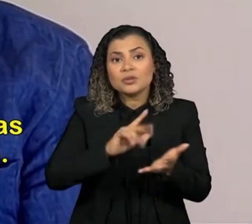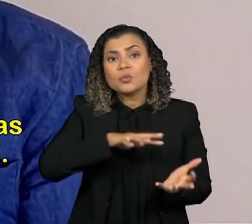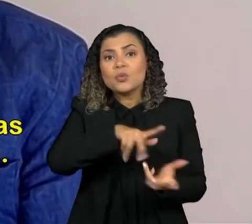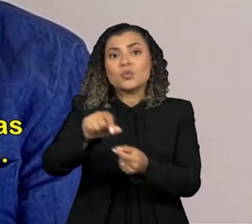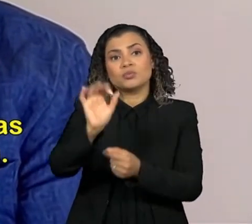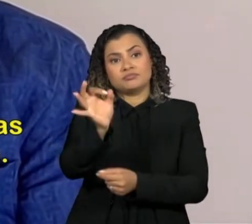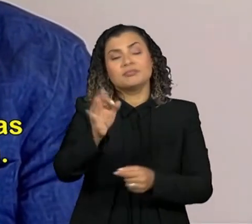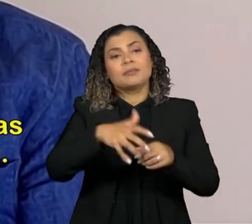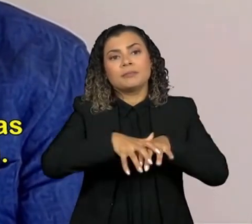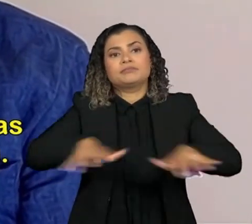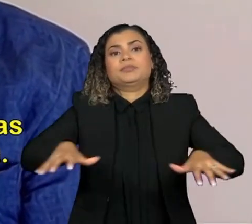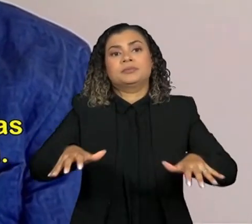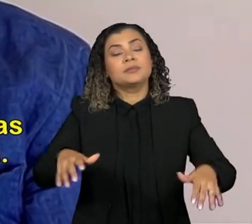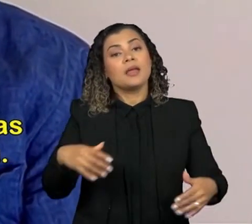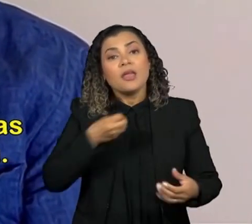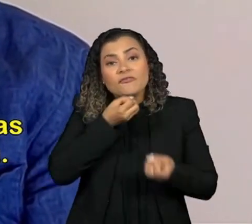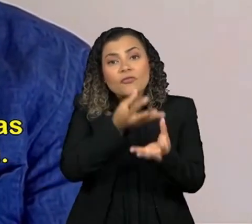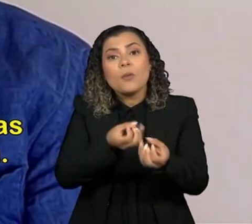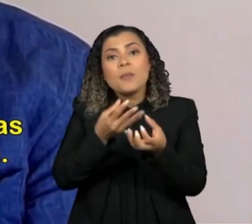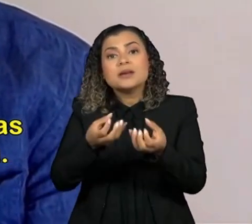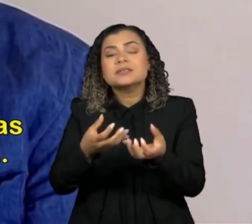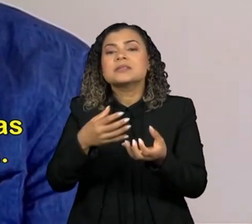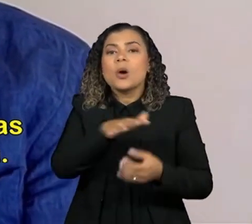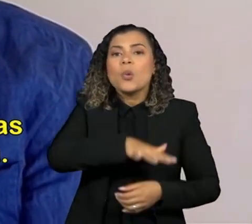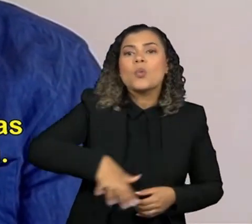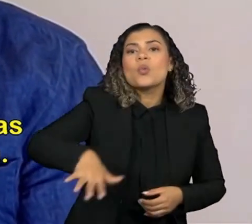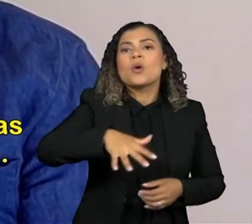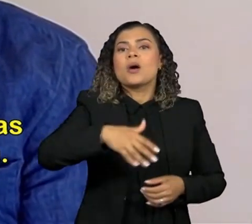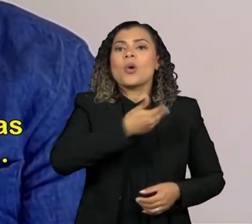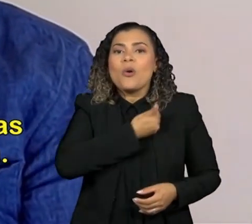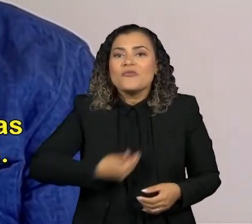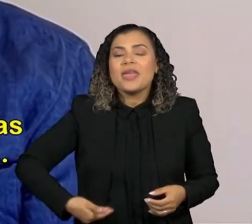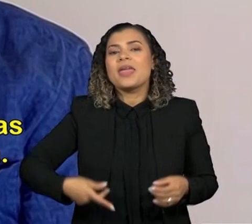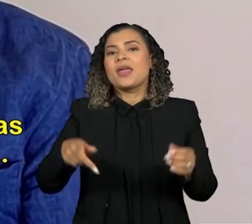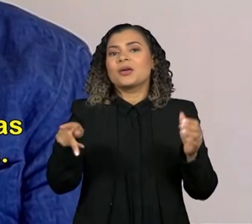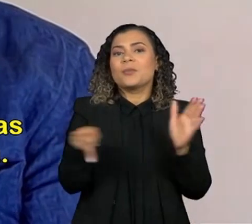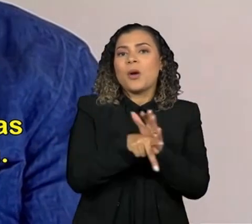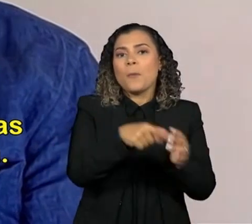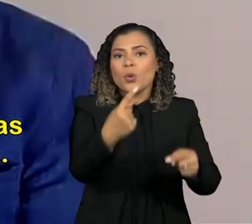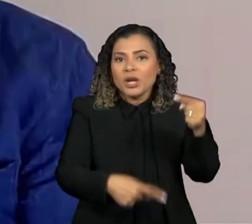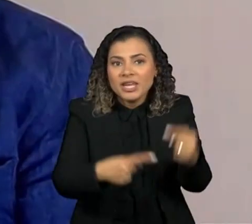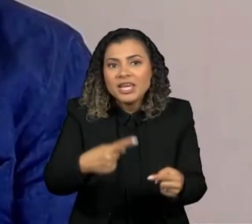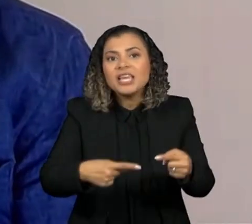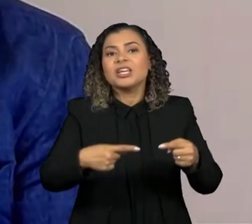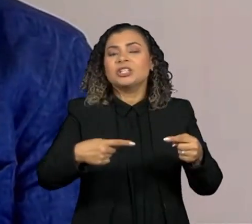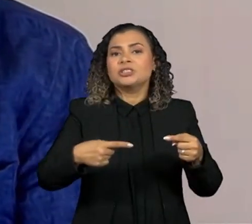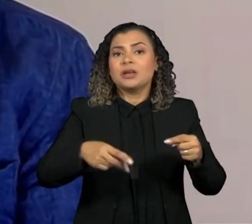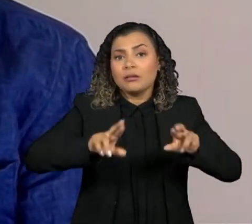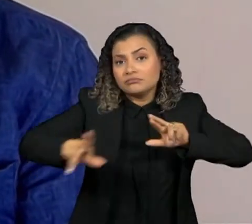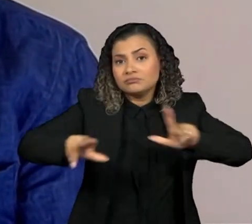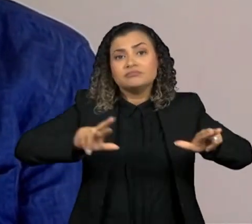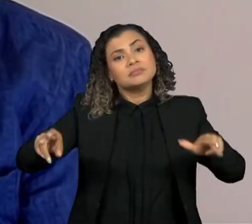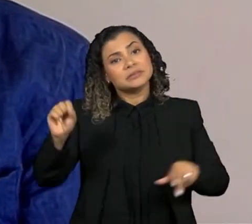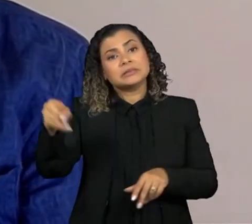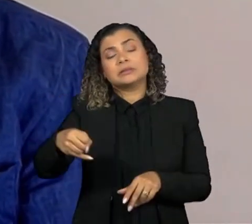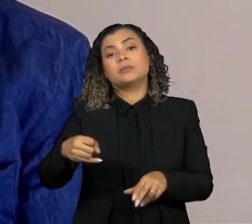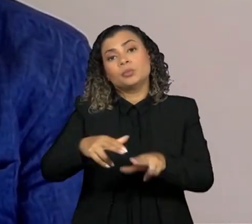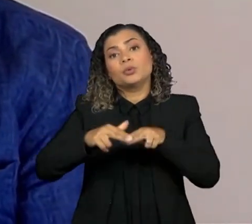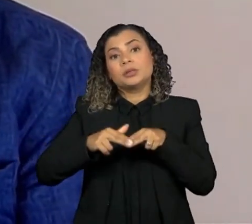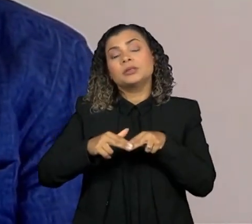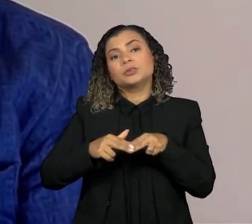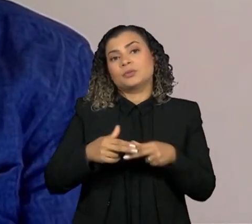e que a informação sobre os temas públicos temos que manejar diferente. Por isso, me parece que que você disse